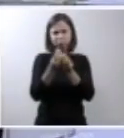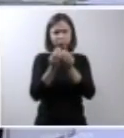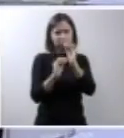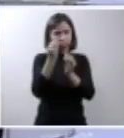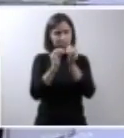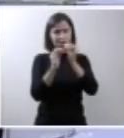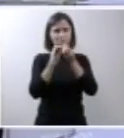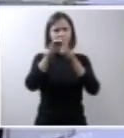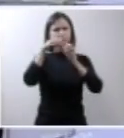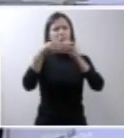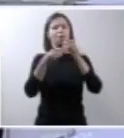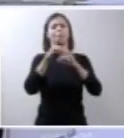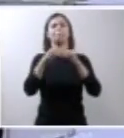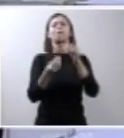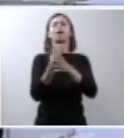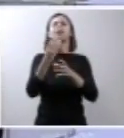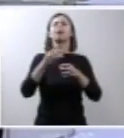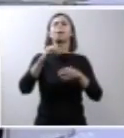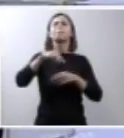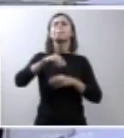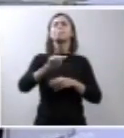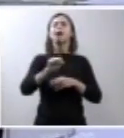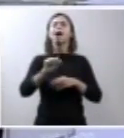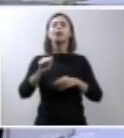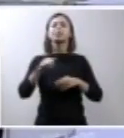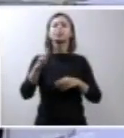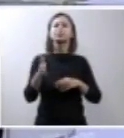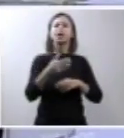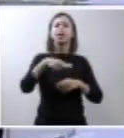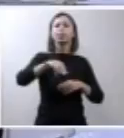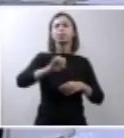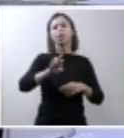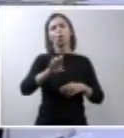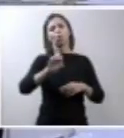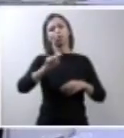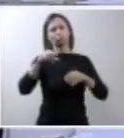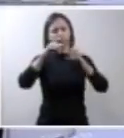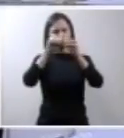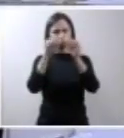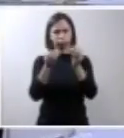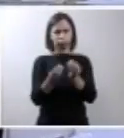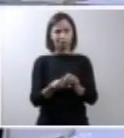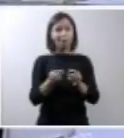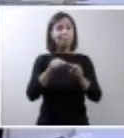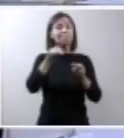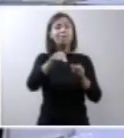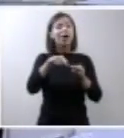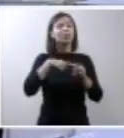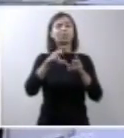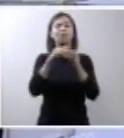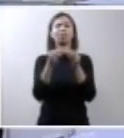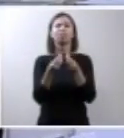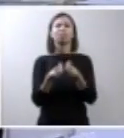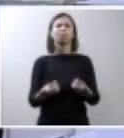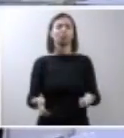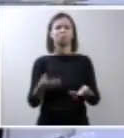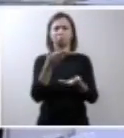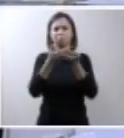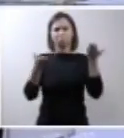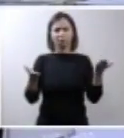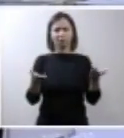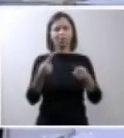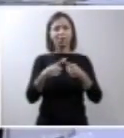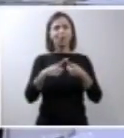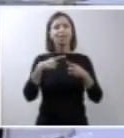dessa massa neural e uma alteração da microarquitetura dessas células da glia que vão dar a origem da forma